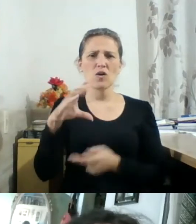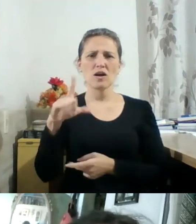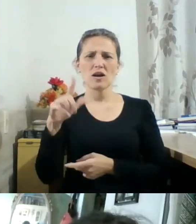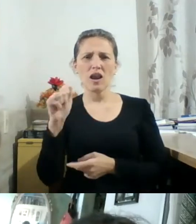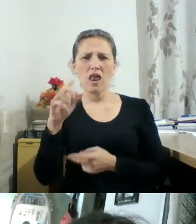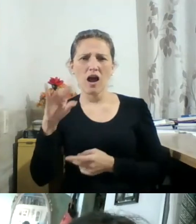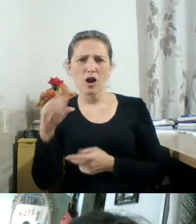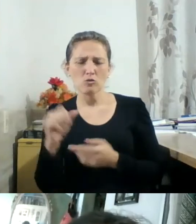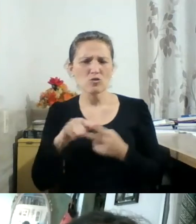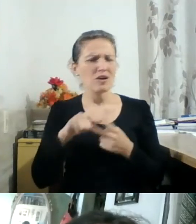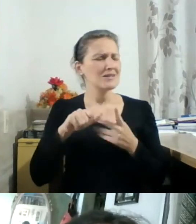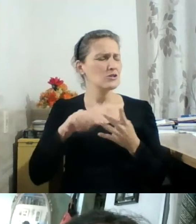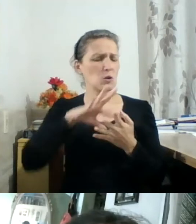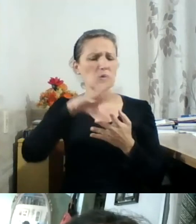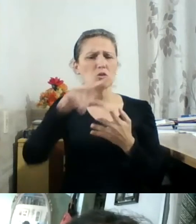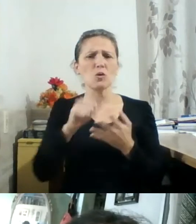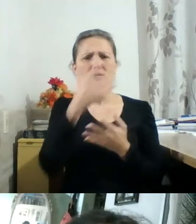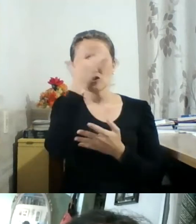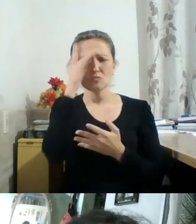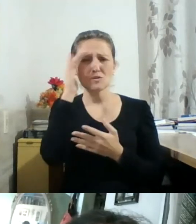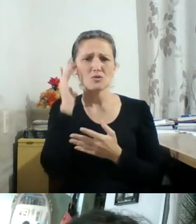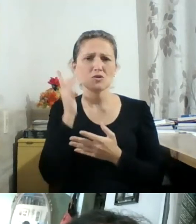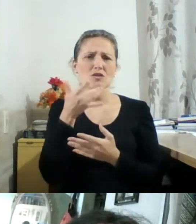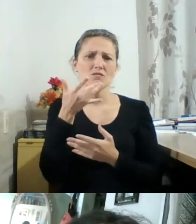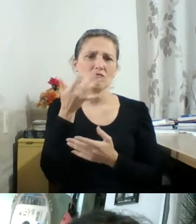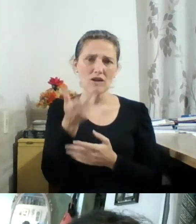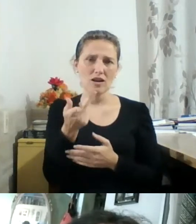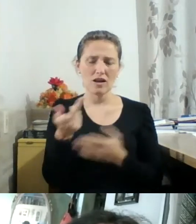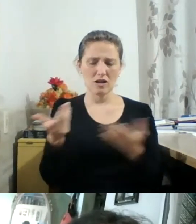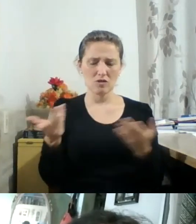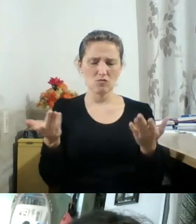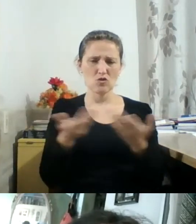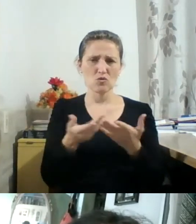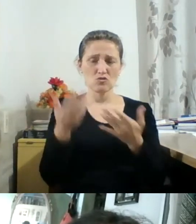E todos os comentários que estou recebendo aqui pelo chat,